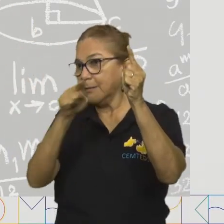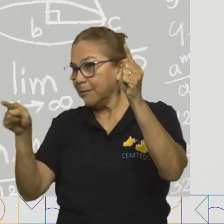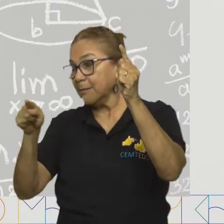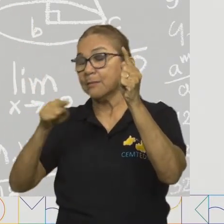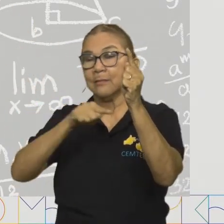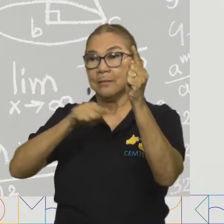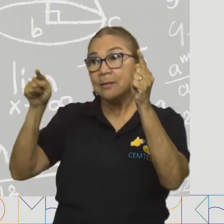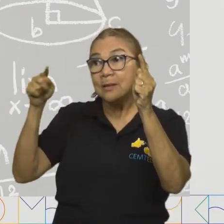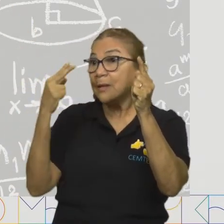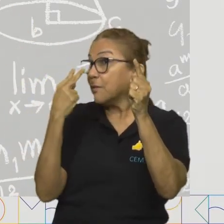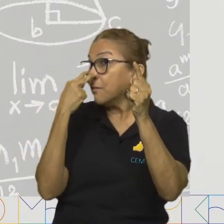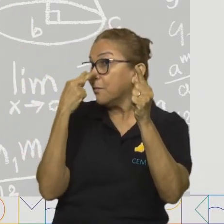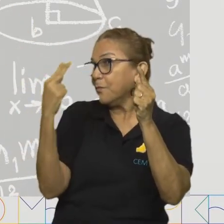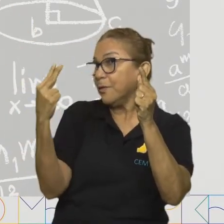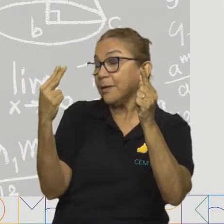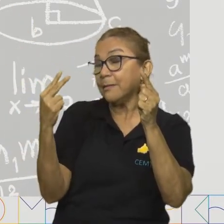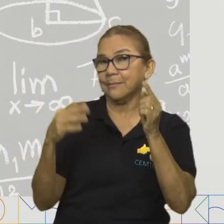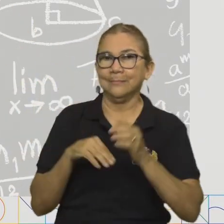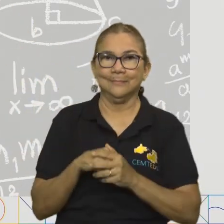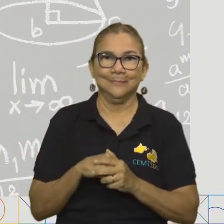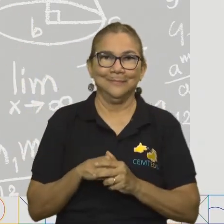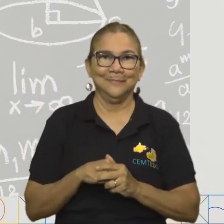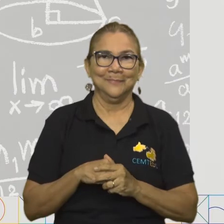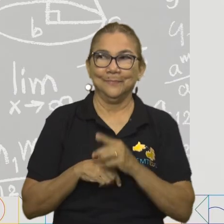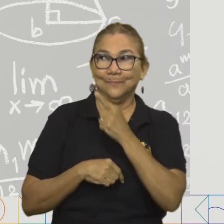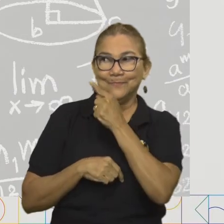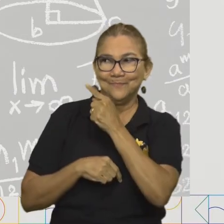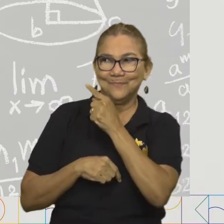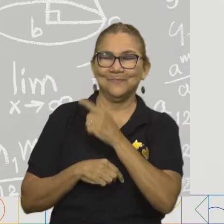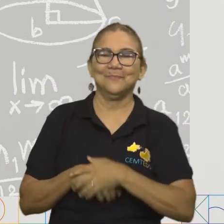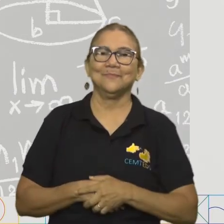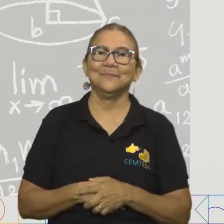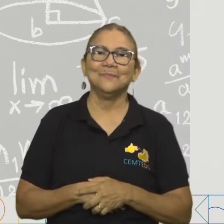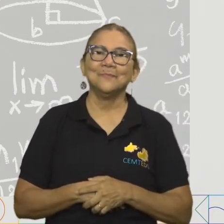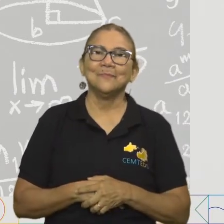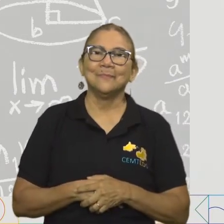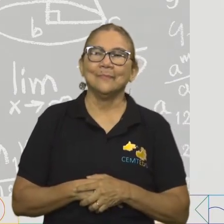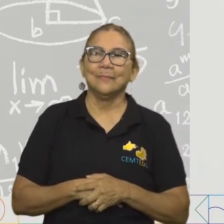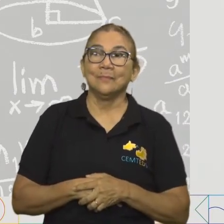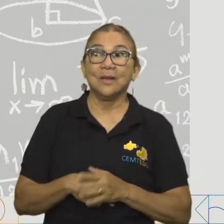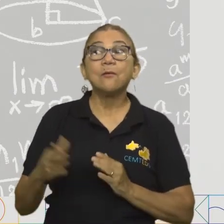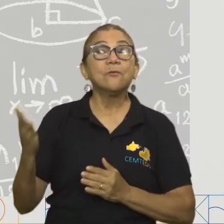corretamente com as três imagens que estão na segunda coluna, tá bem?